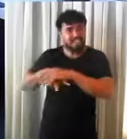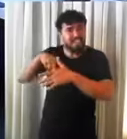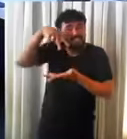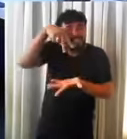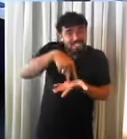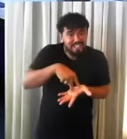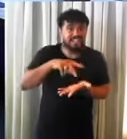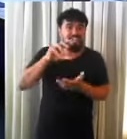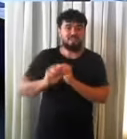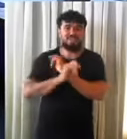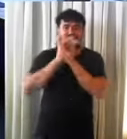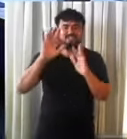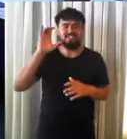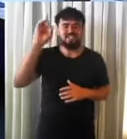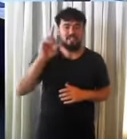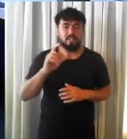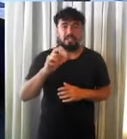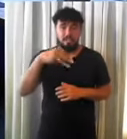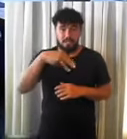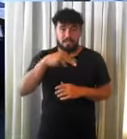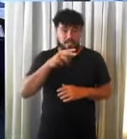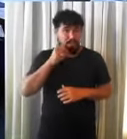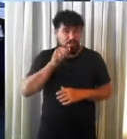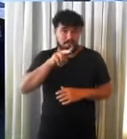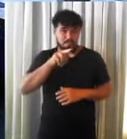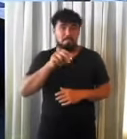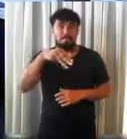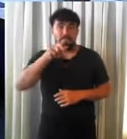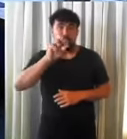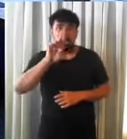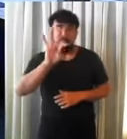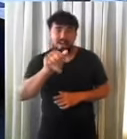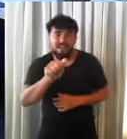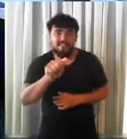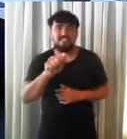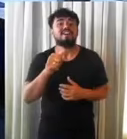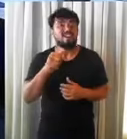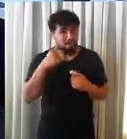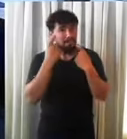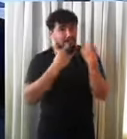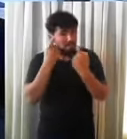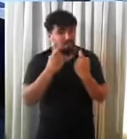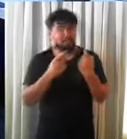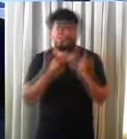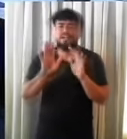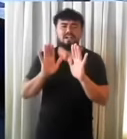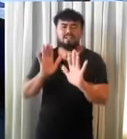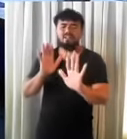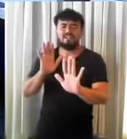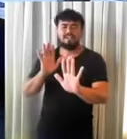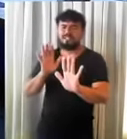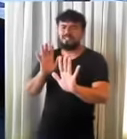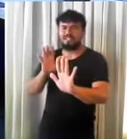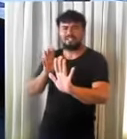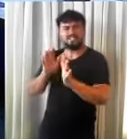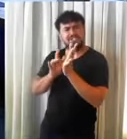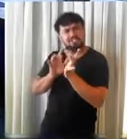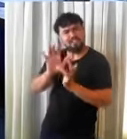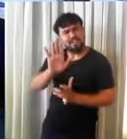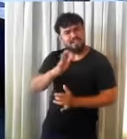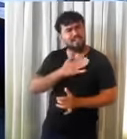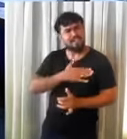Estava preocupada, o seu irmão estava doente, ela manda chamar Jesus e Jesus disse Ê Pepe, fica tranquila,